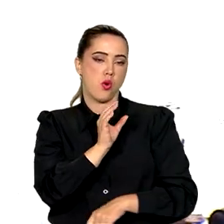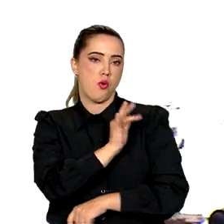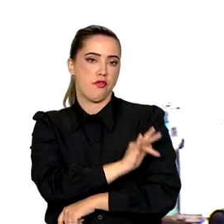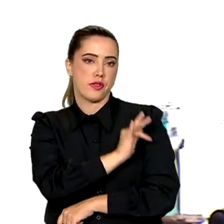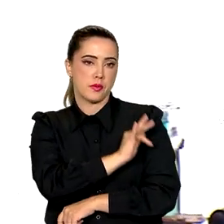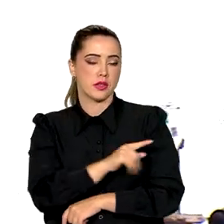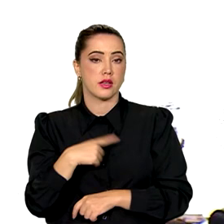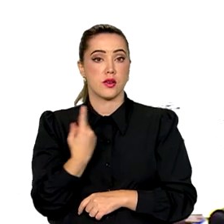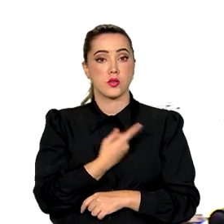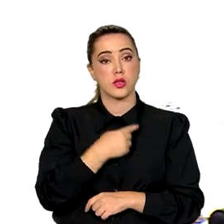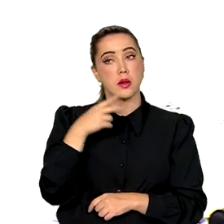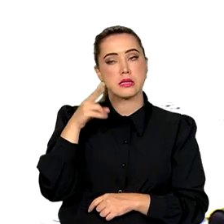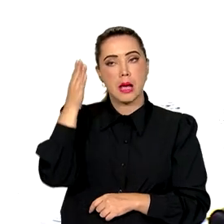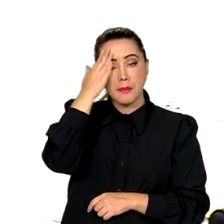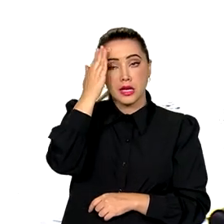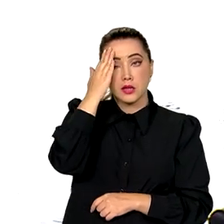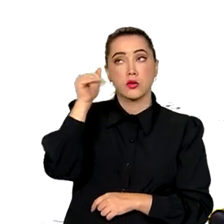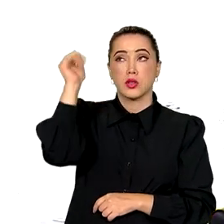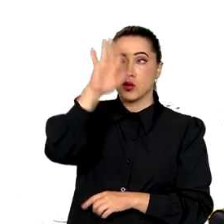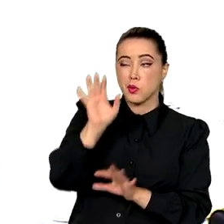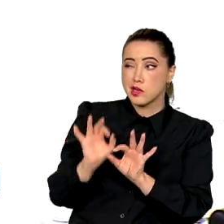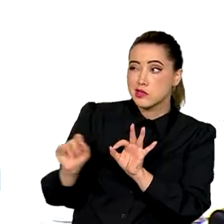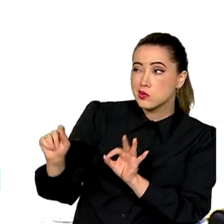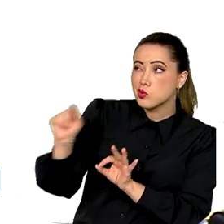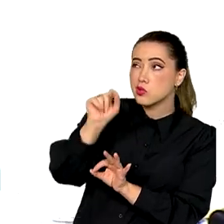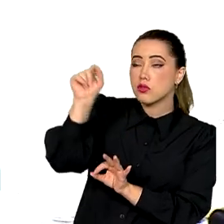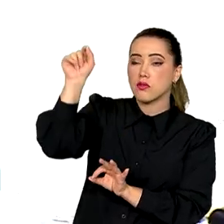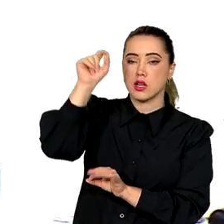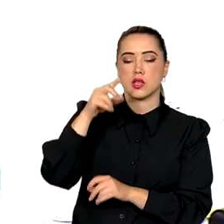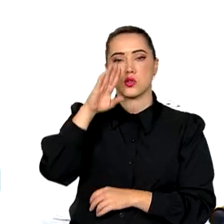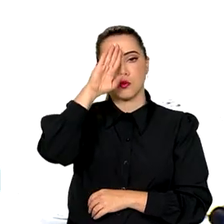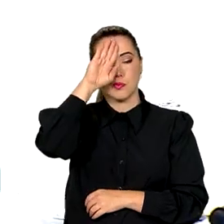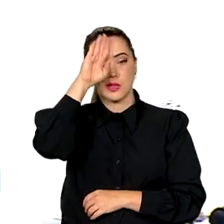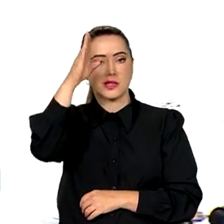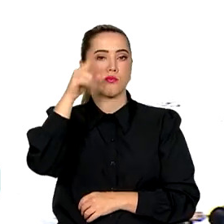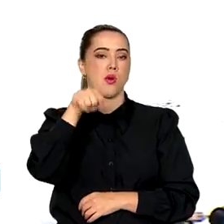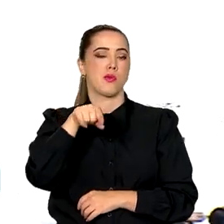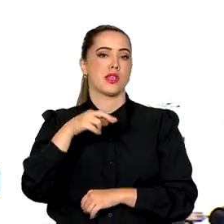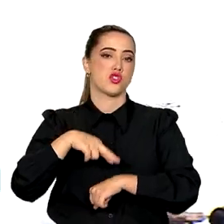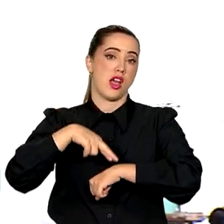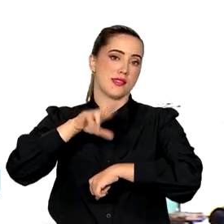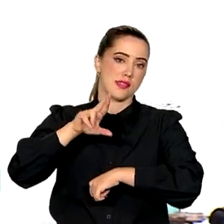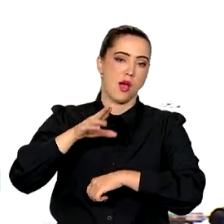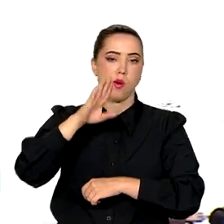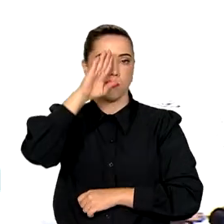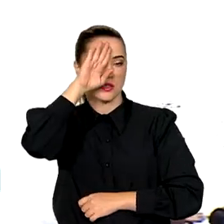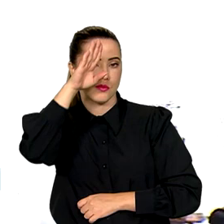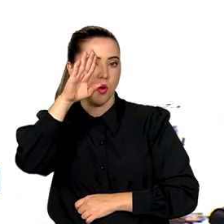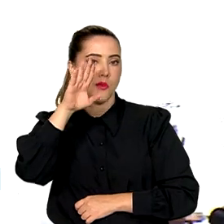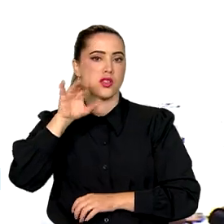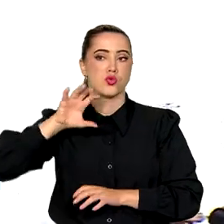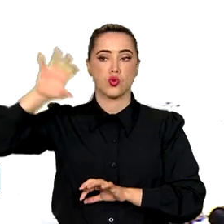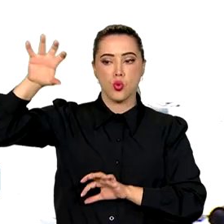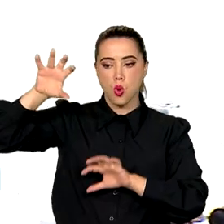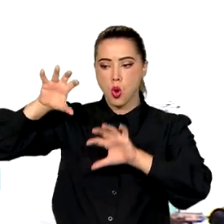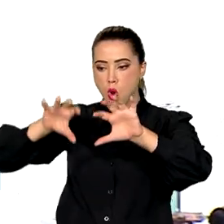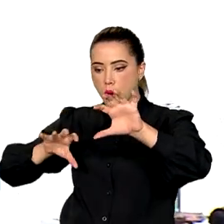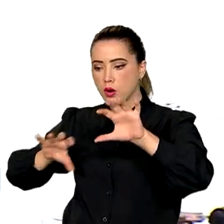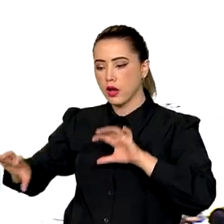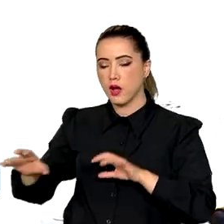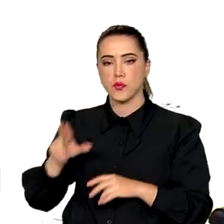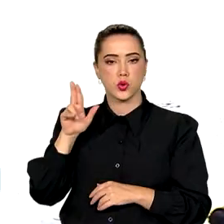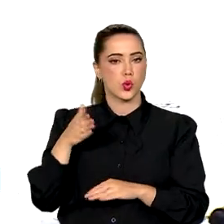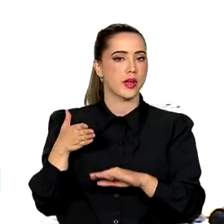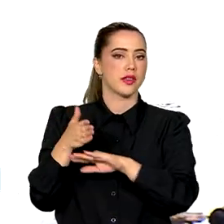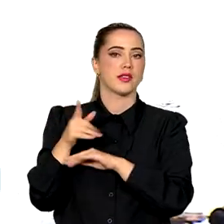todos os nossos recortes, principalmente raciais e territoriais. A gente não pode nunca entrar num evento